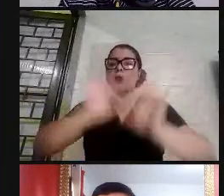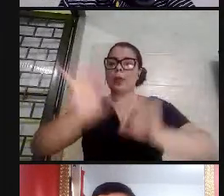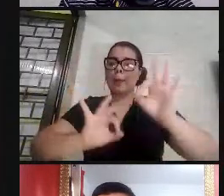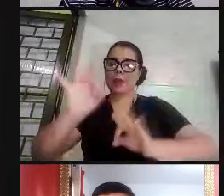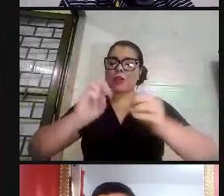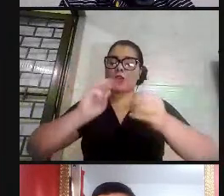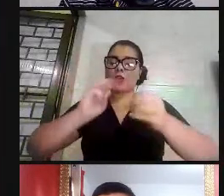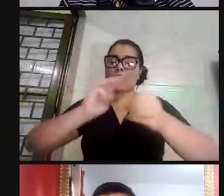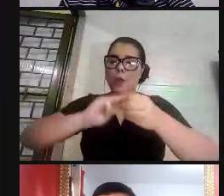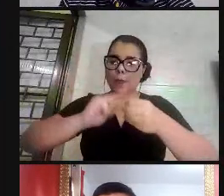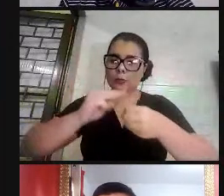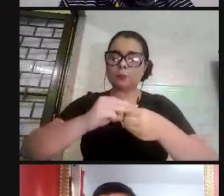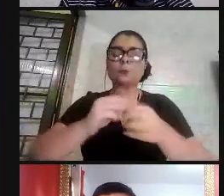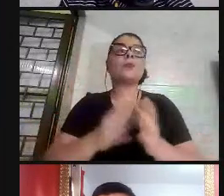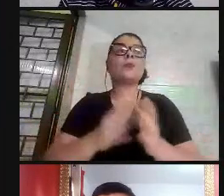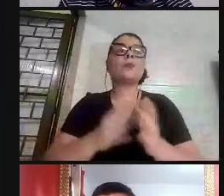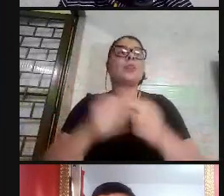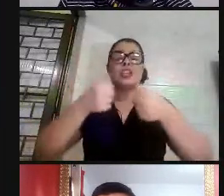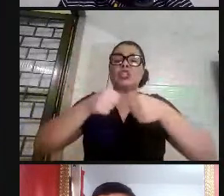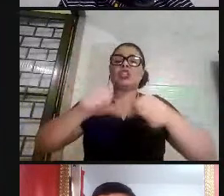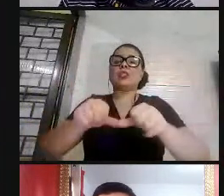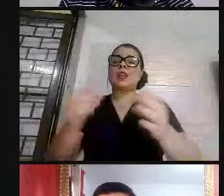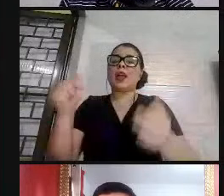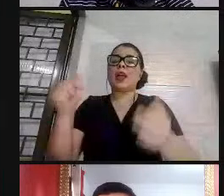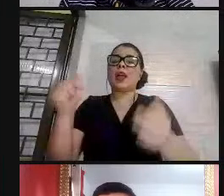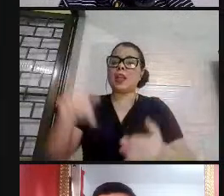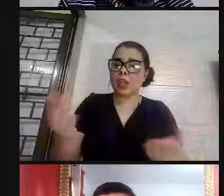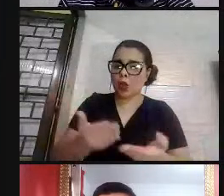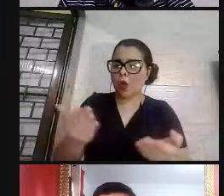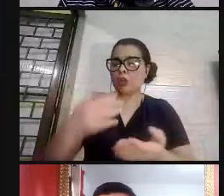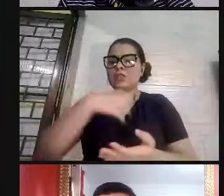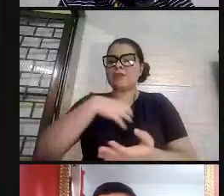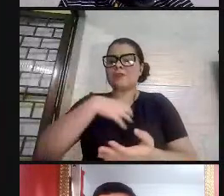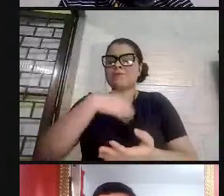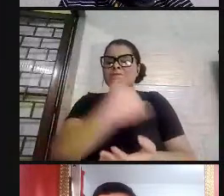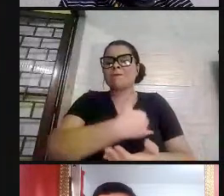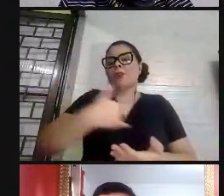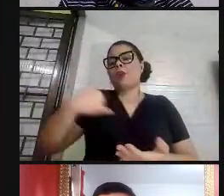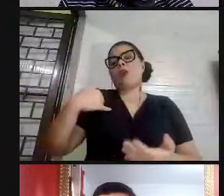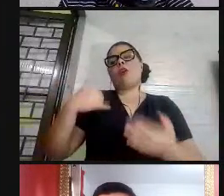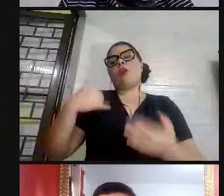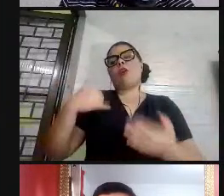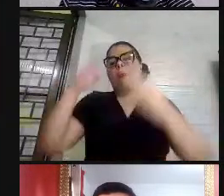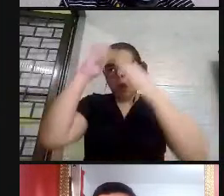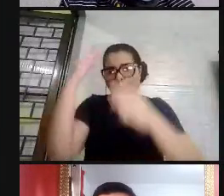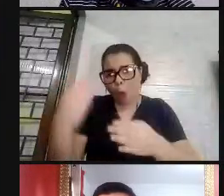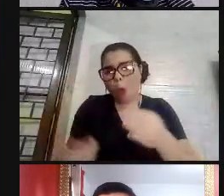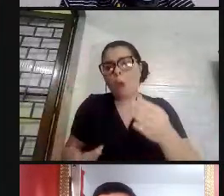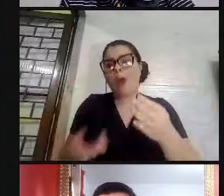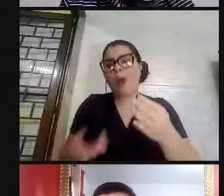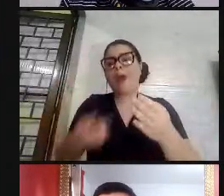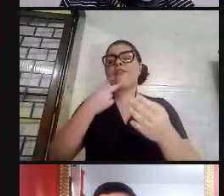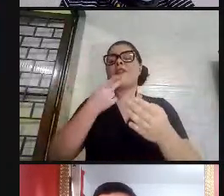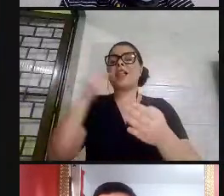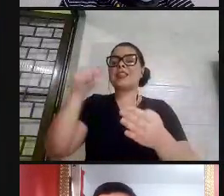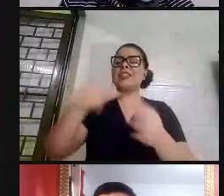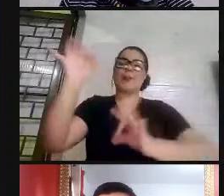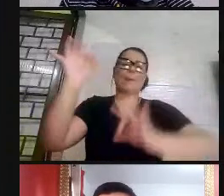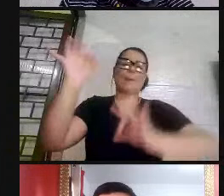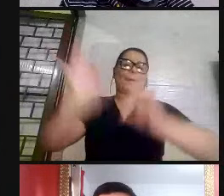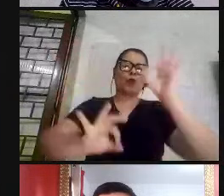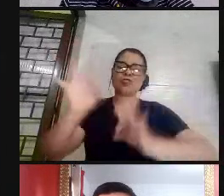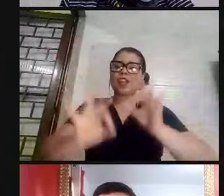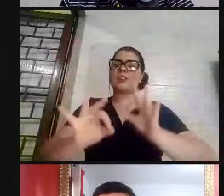estar aqui é um motivo de muito orgulho. É uma honra para mim falar de um projeto que deu certo,